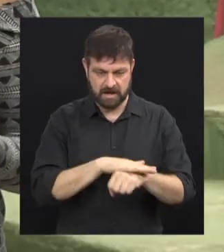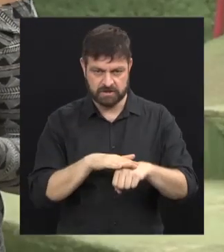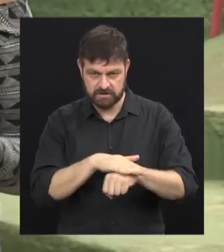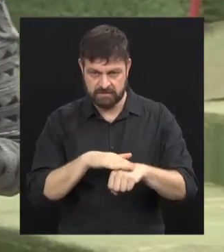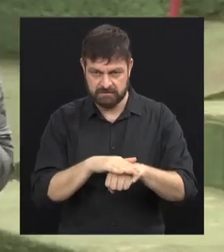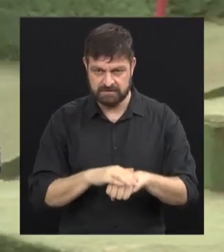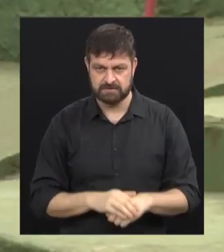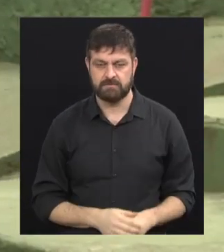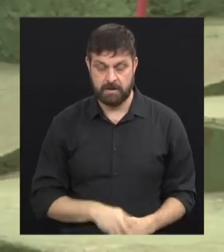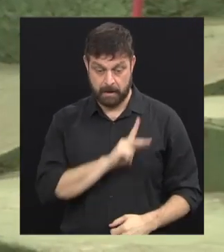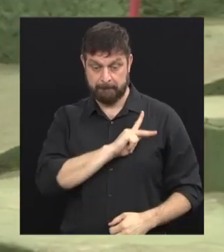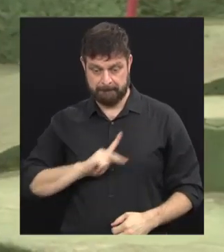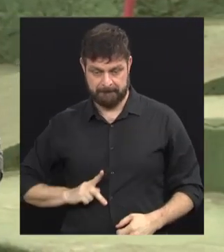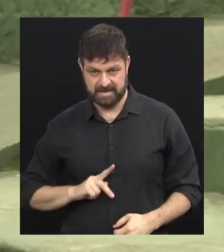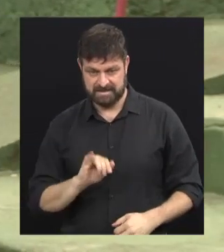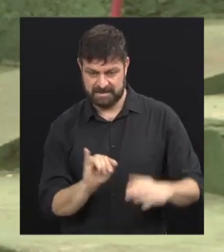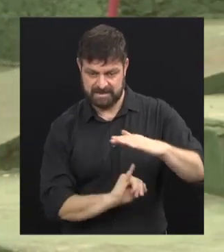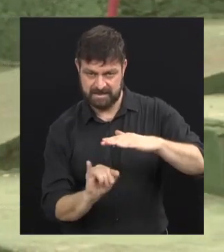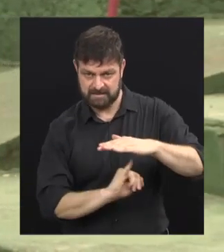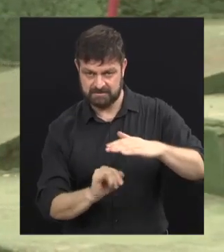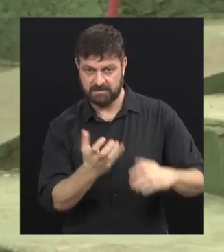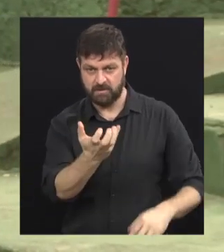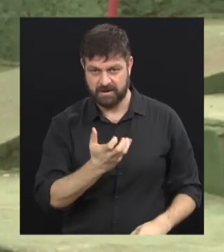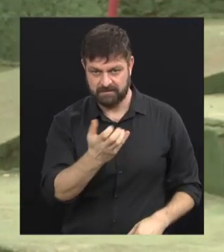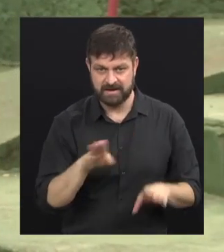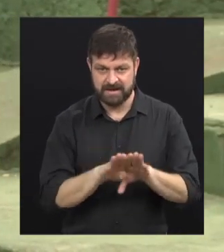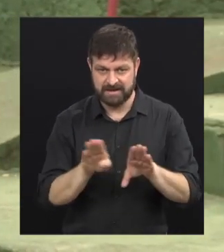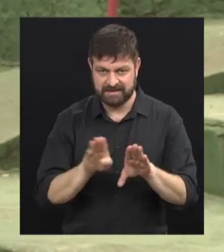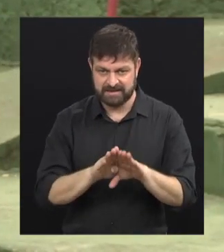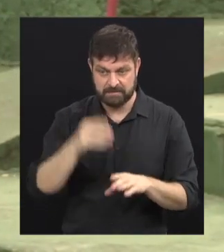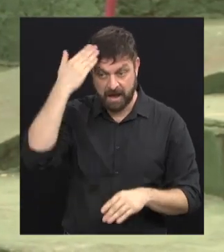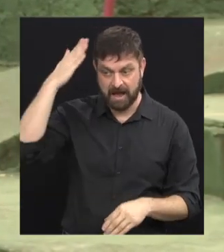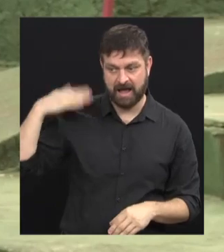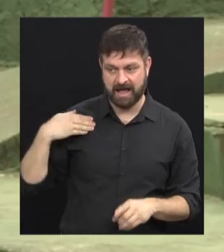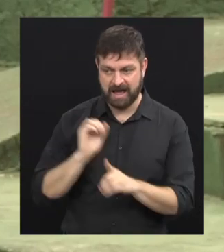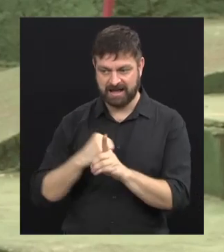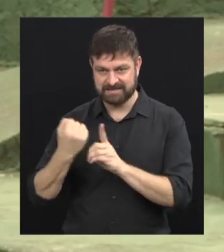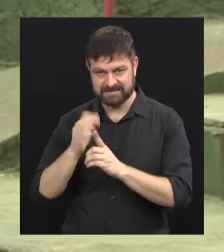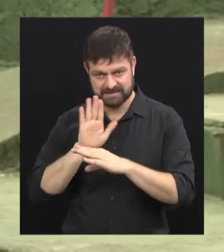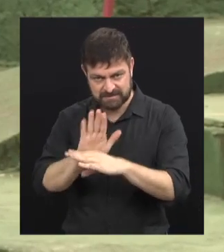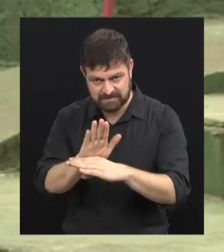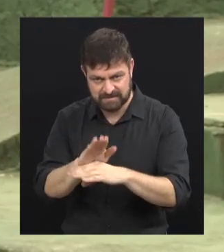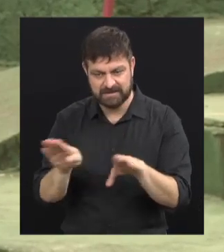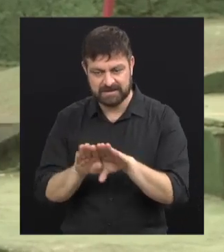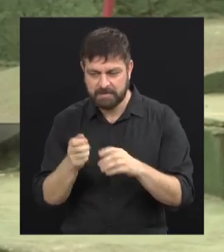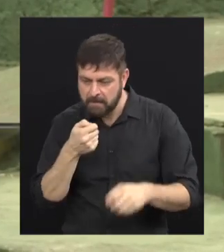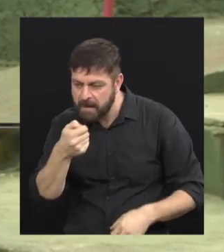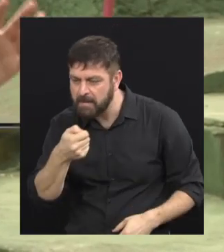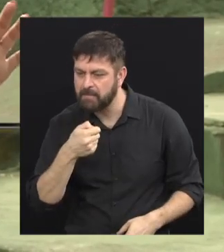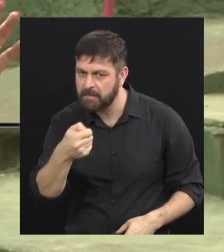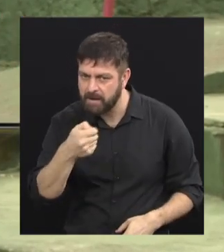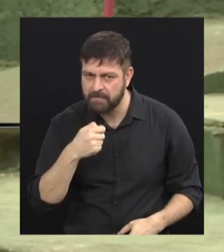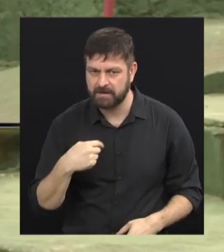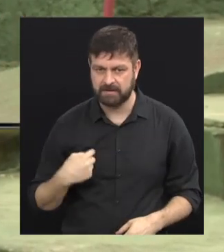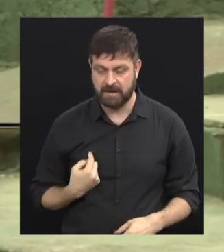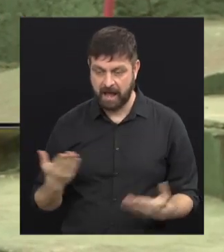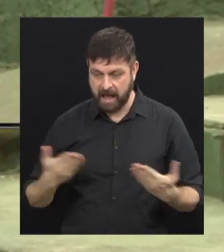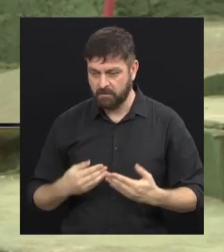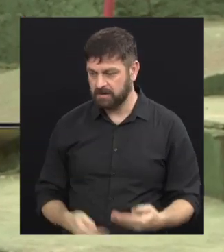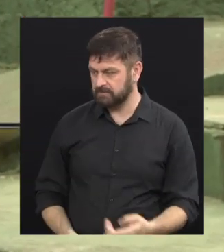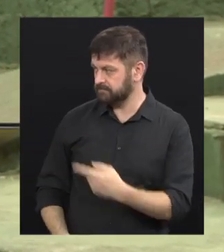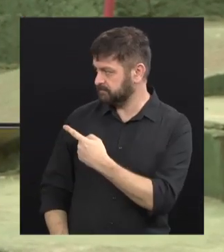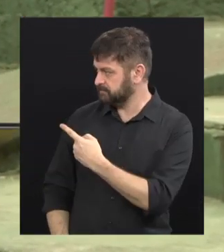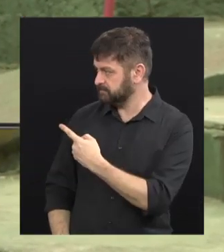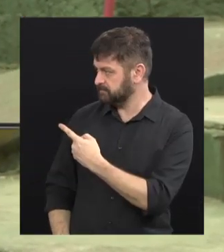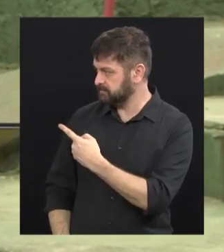com a Maria Alicia, que é a presidente da Associação Iumas Quero Quero, e com a Célia, que assistente social que participou de outros blocos com a gente. Você vai acompanhar aí na